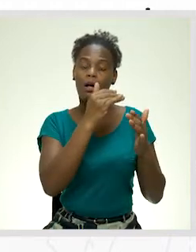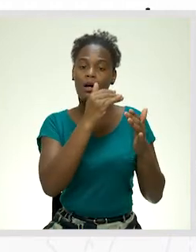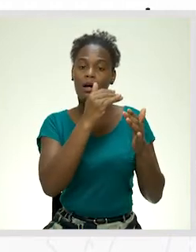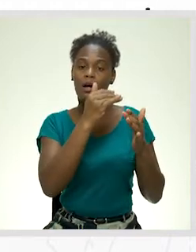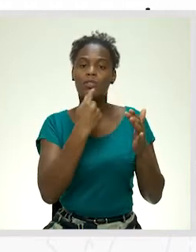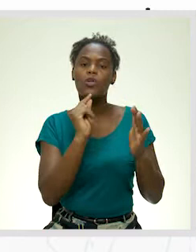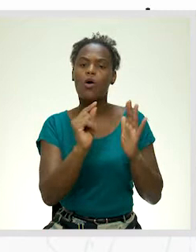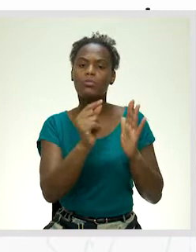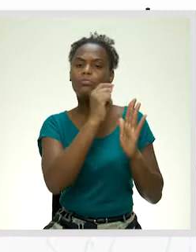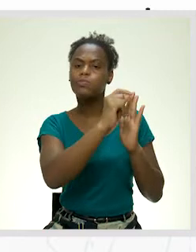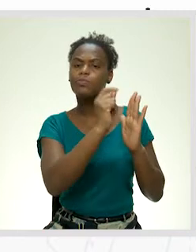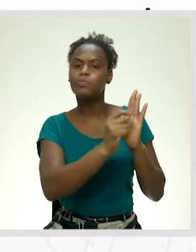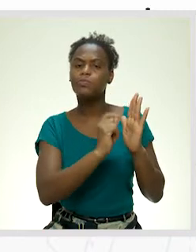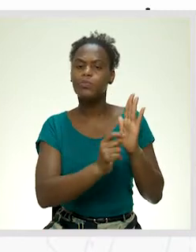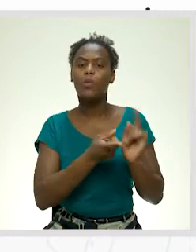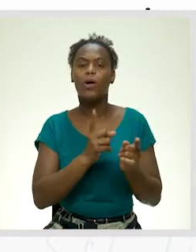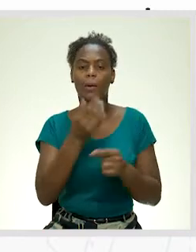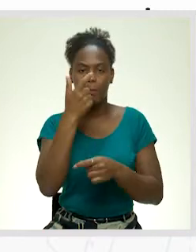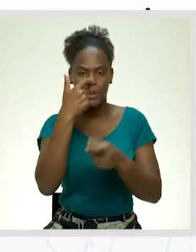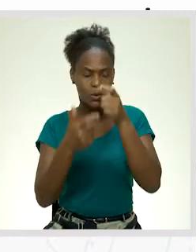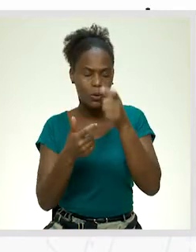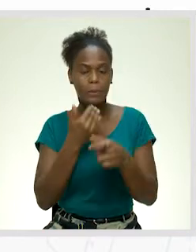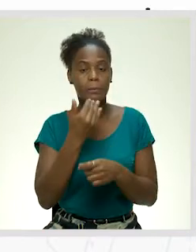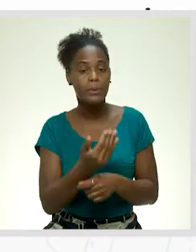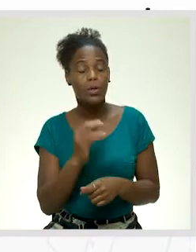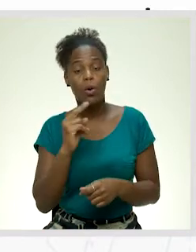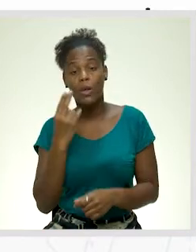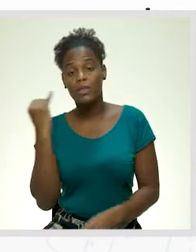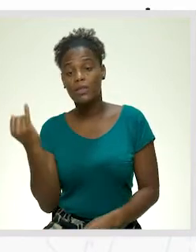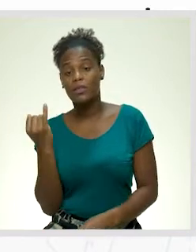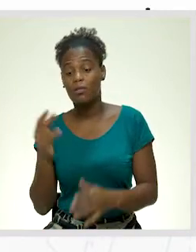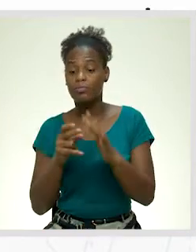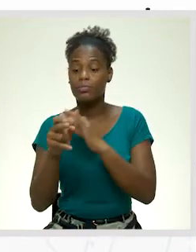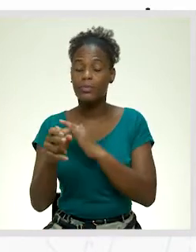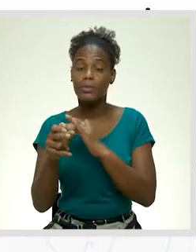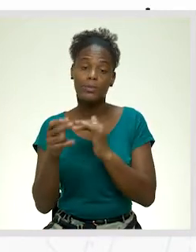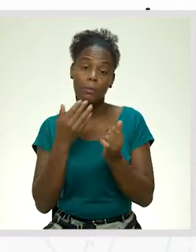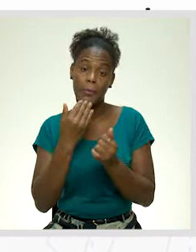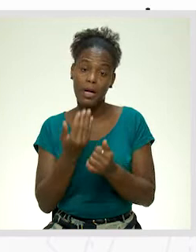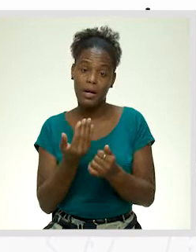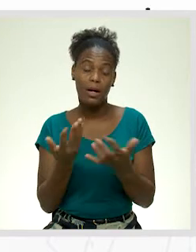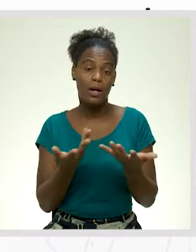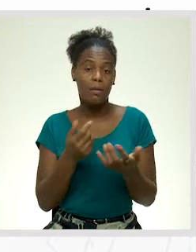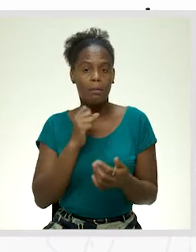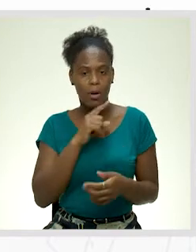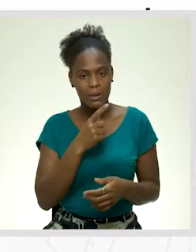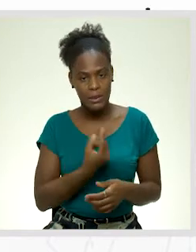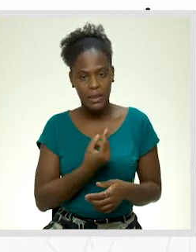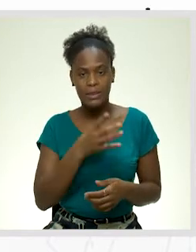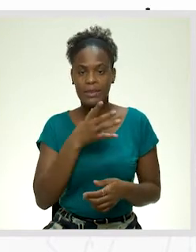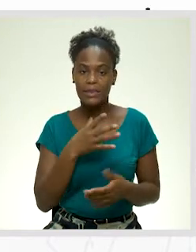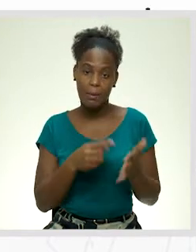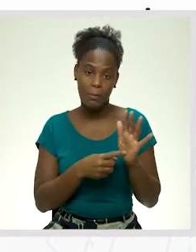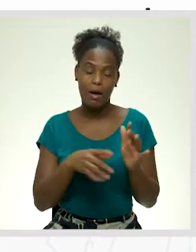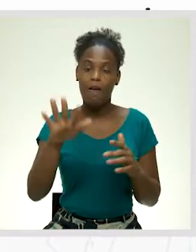se solicita à pessoa ou à entidade a que é dirigido o requerimento. Pode ser, por exemplo, a